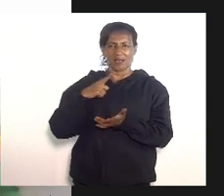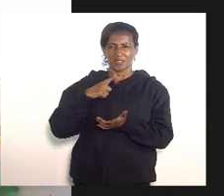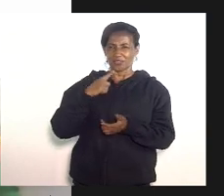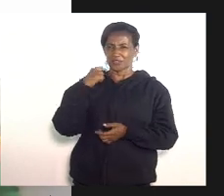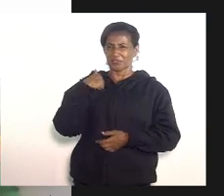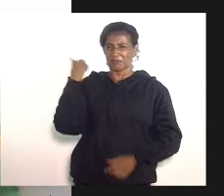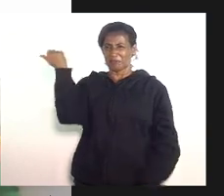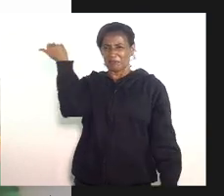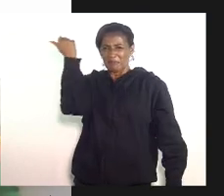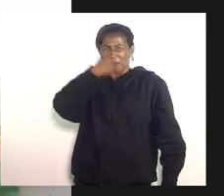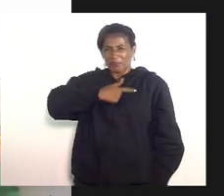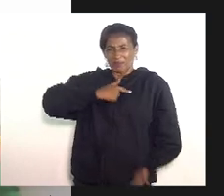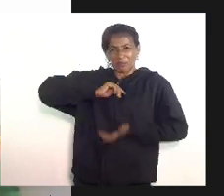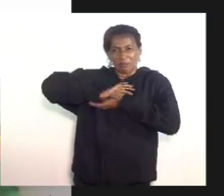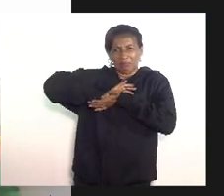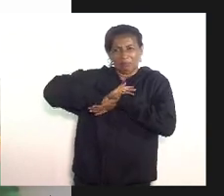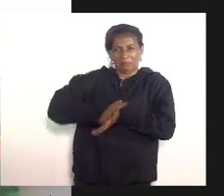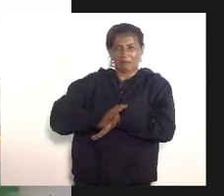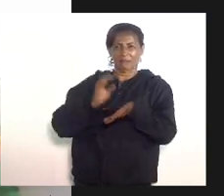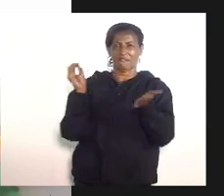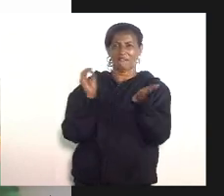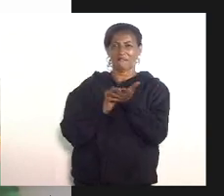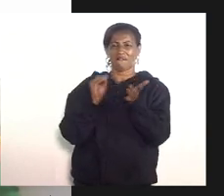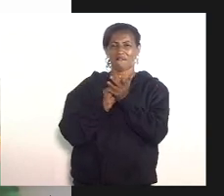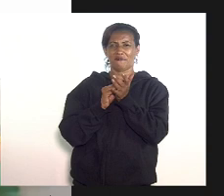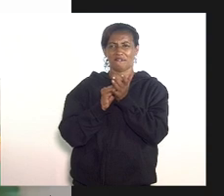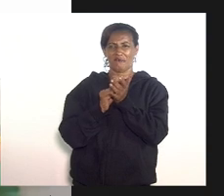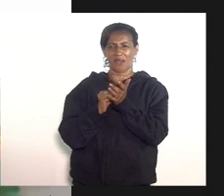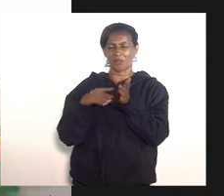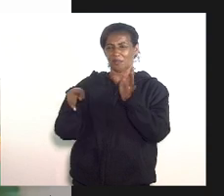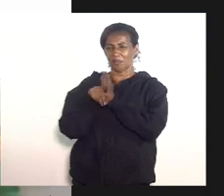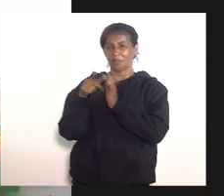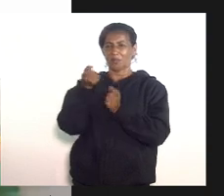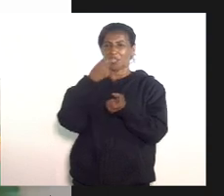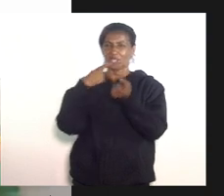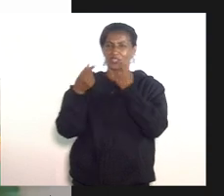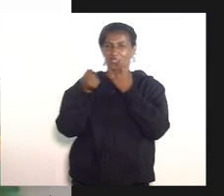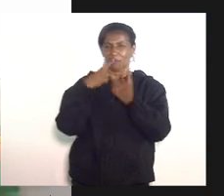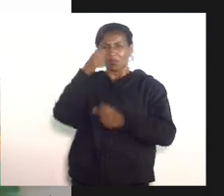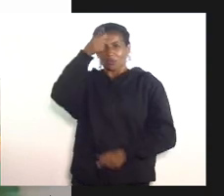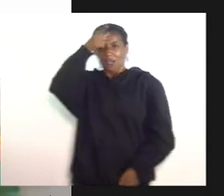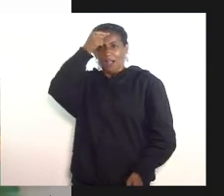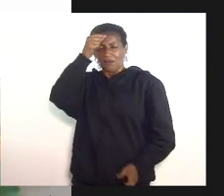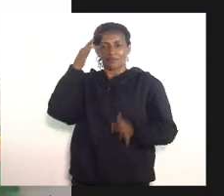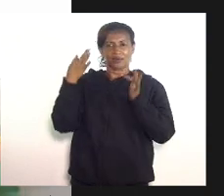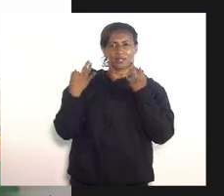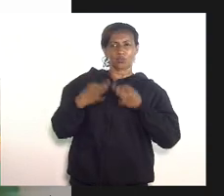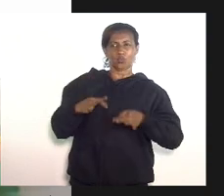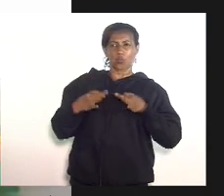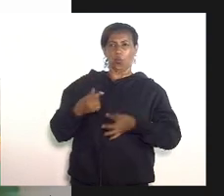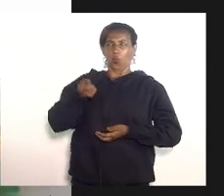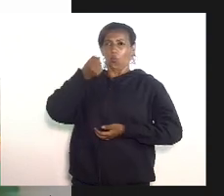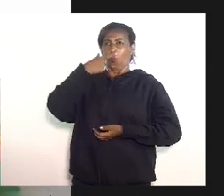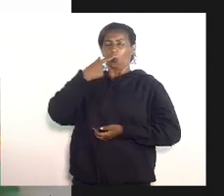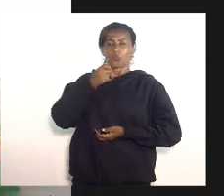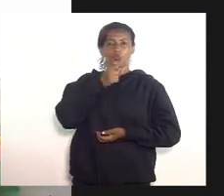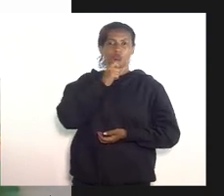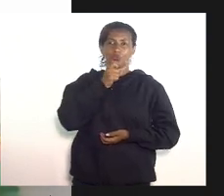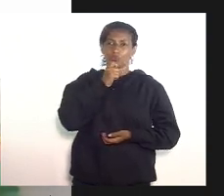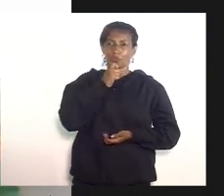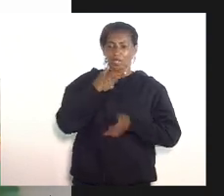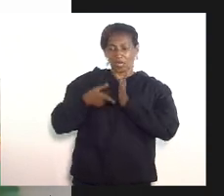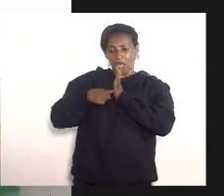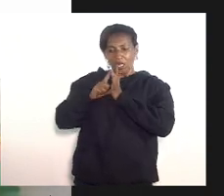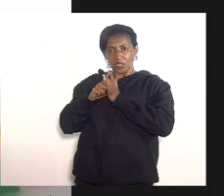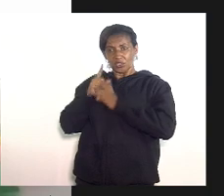crueldade de tortura na falta dos kits intubação que deveria ter sido previsto ora